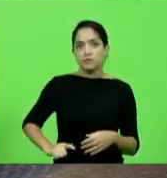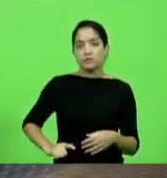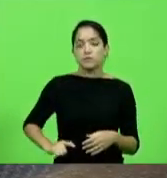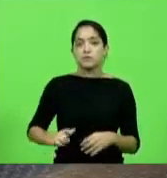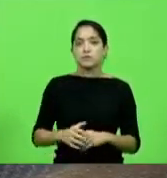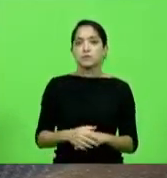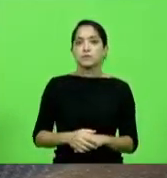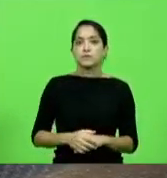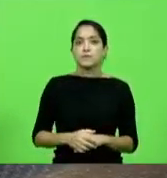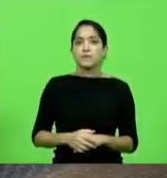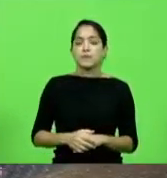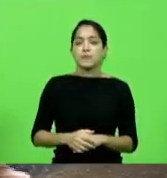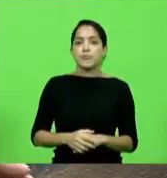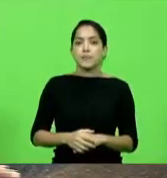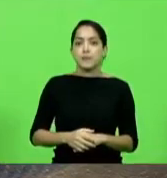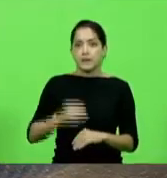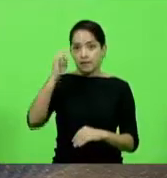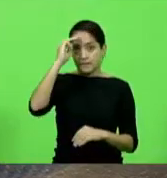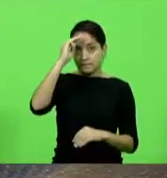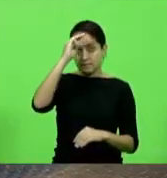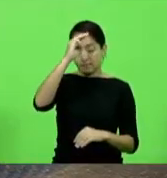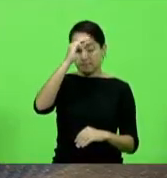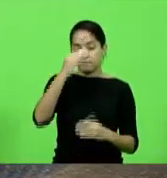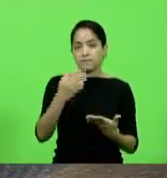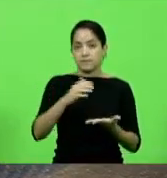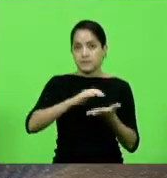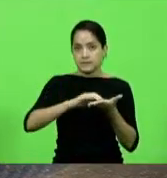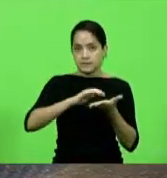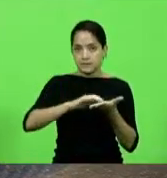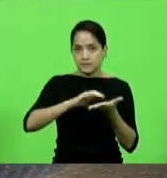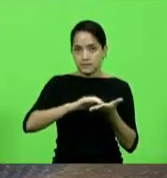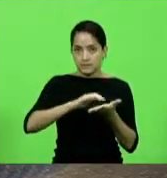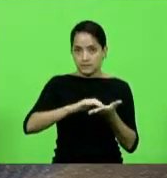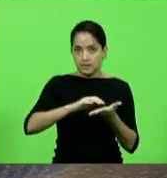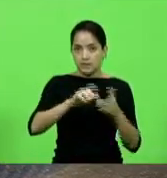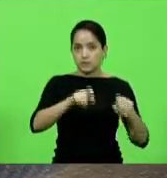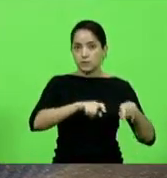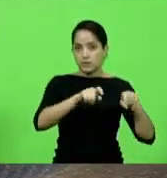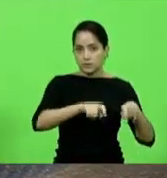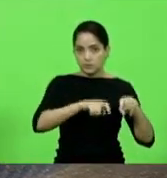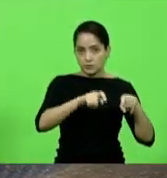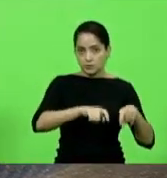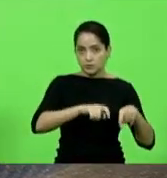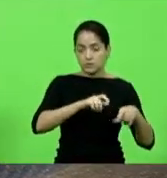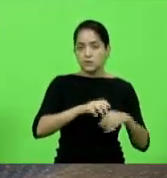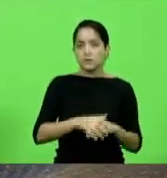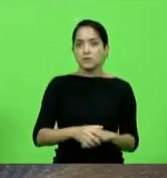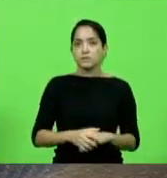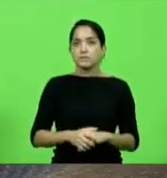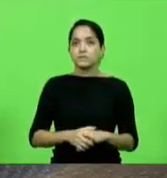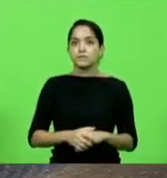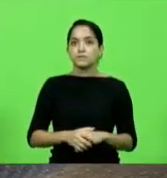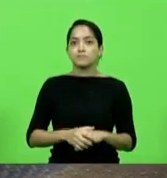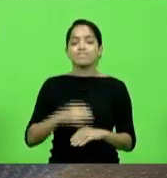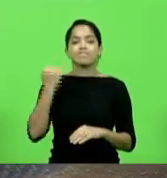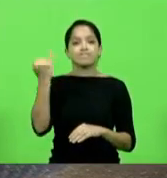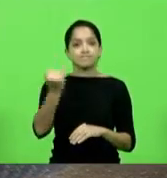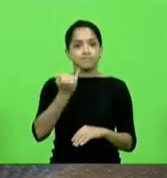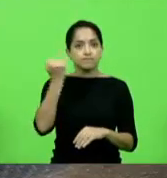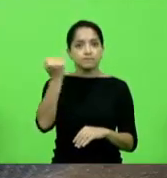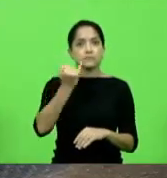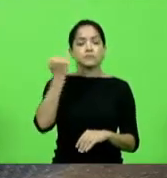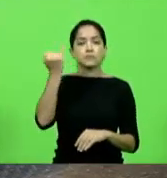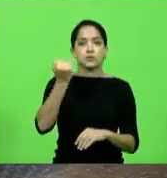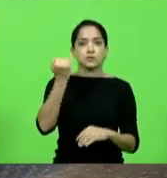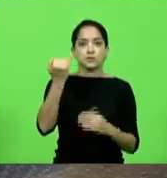Moisés da Silva para ser o secretário da agricultura uma importante pasta